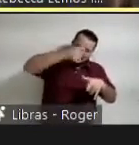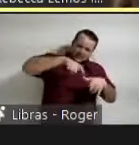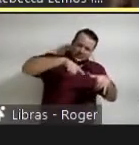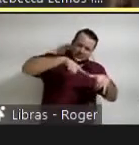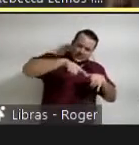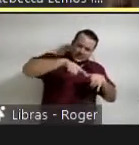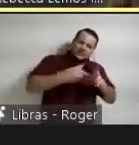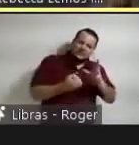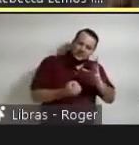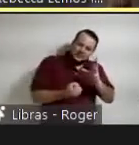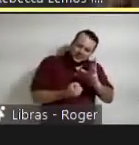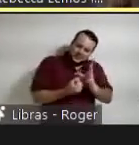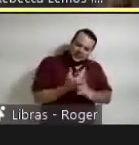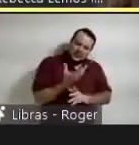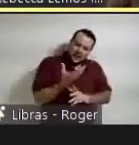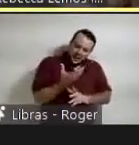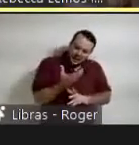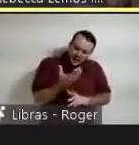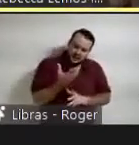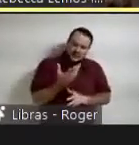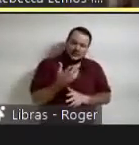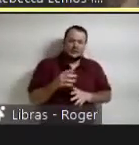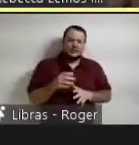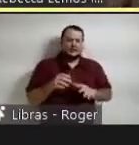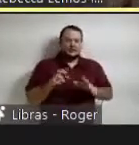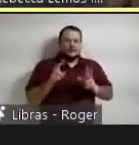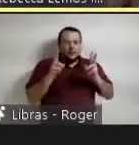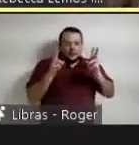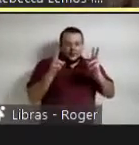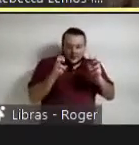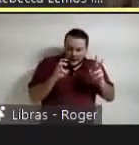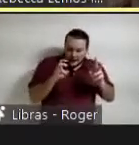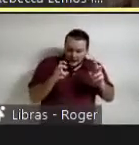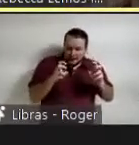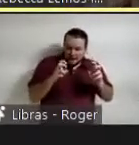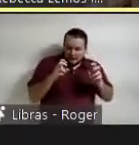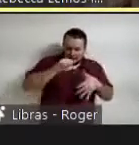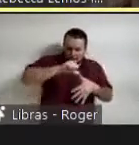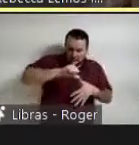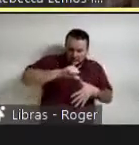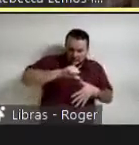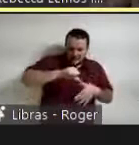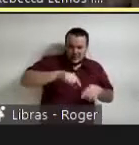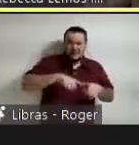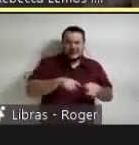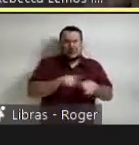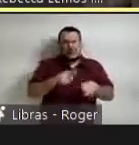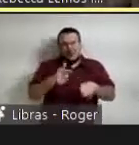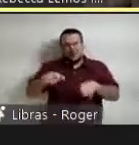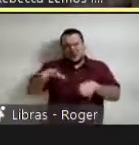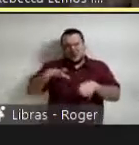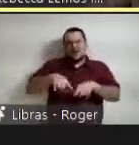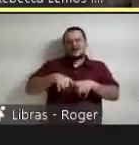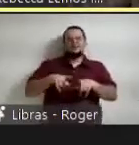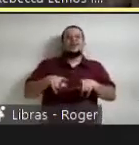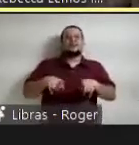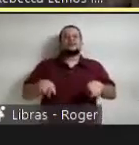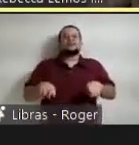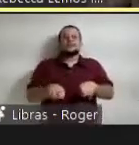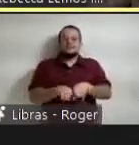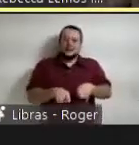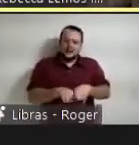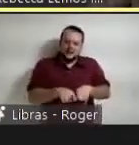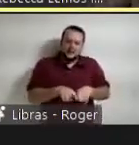livros sobre a América Latina ou mesmo sobre outra região mas que se definam por estudos mais